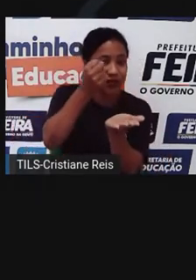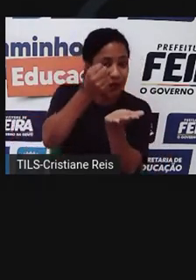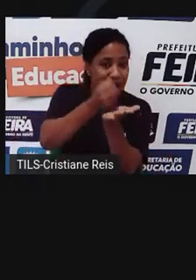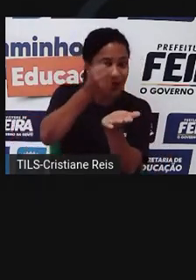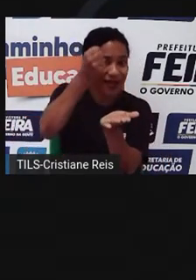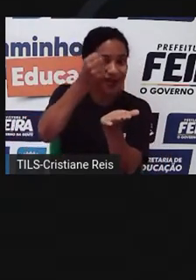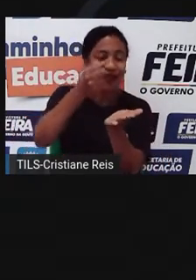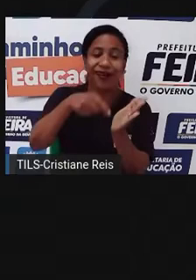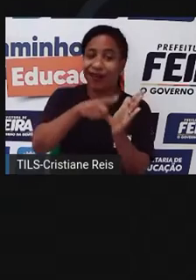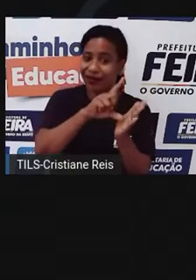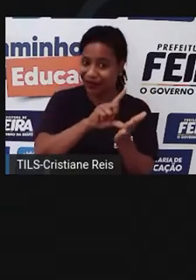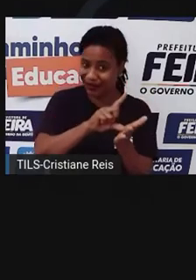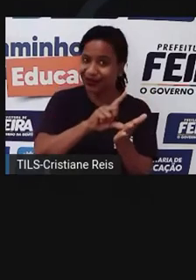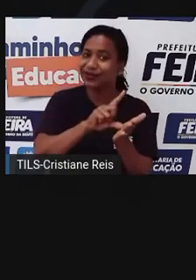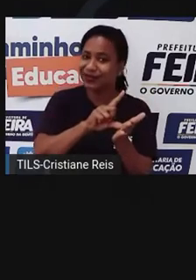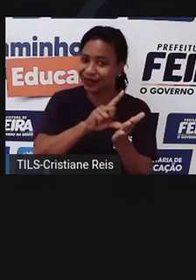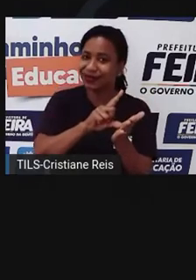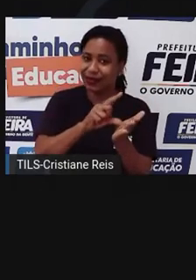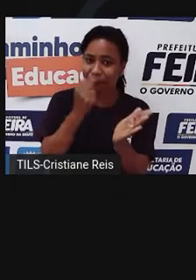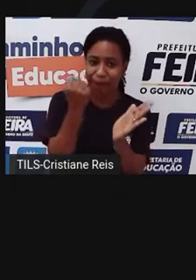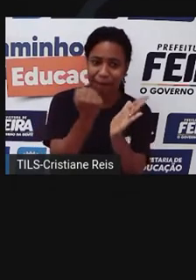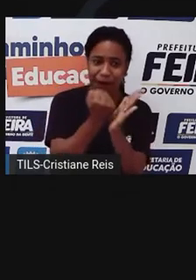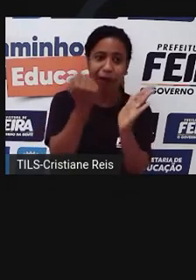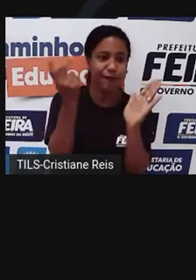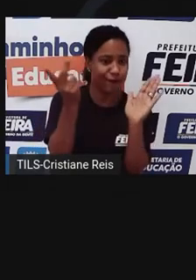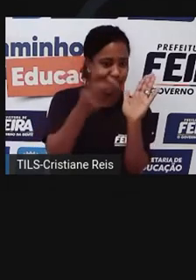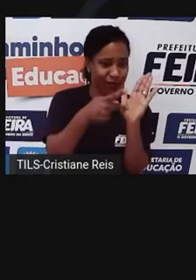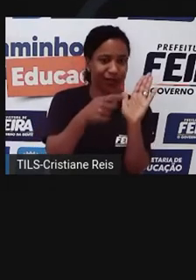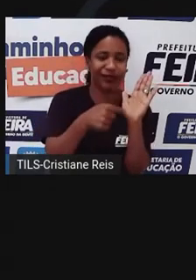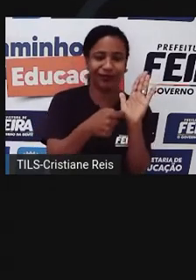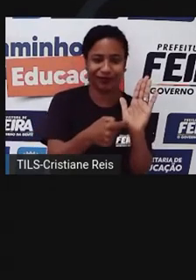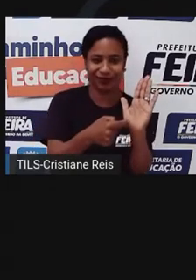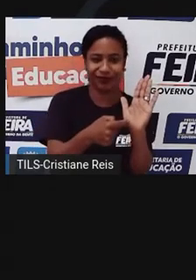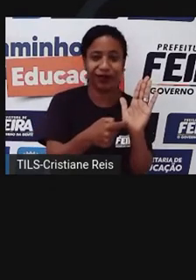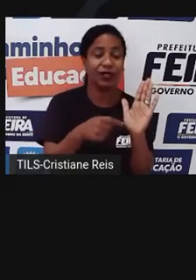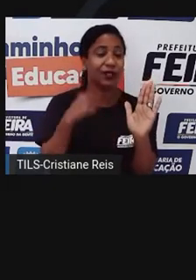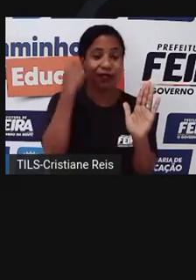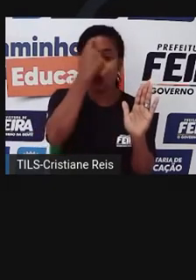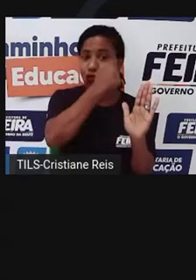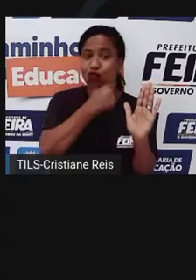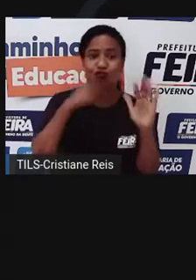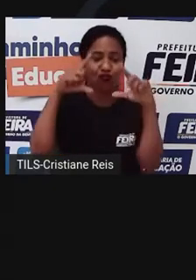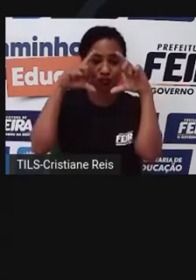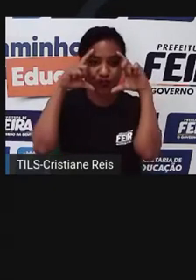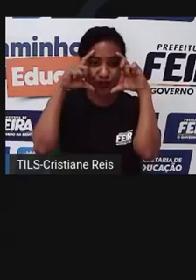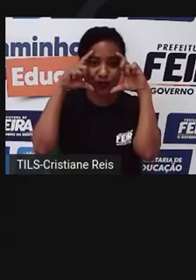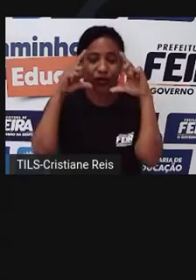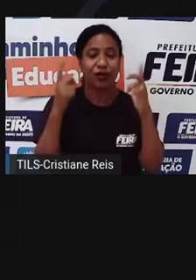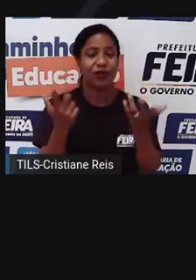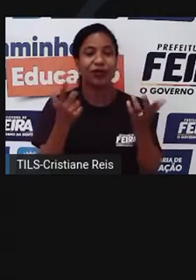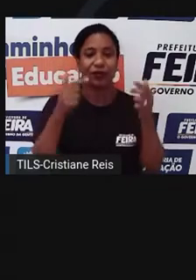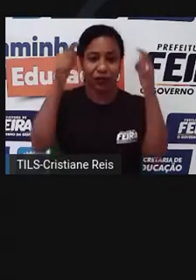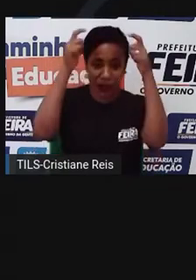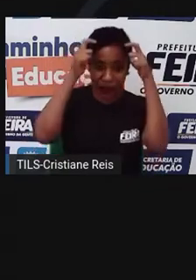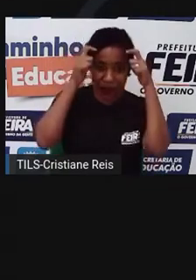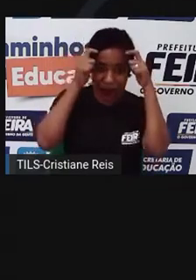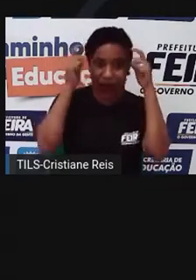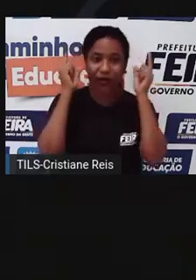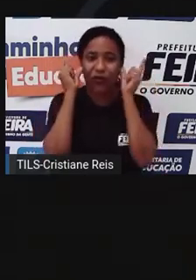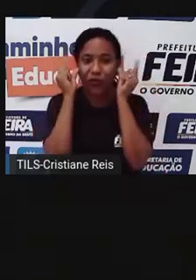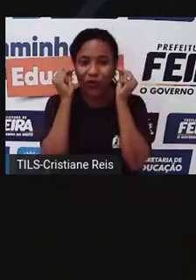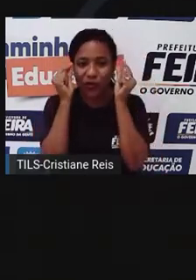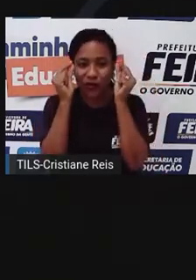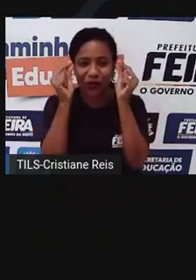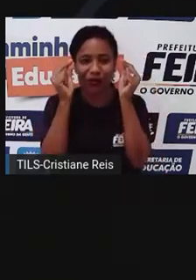-definidos. Para garantir sua autenticidade, as moedas exibiam selos estatais que garantiam sua validade. Não